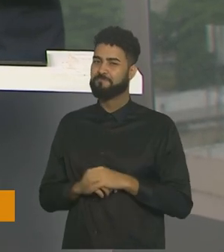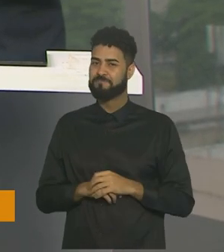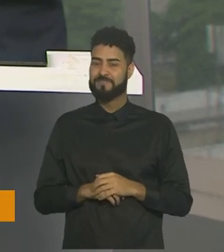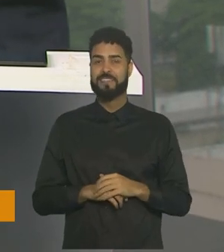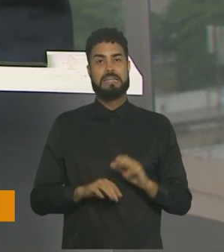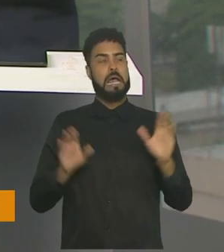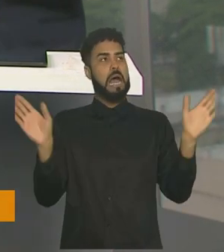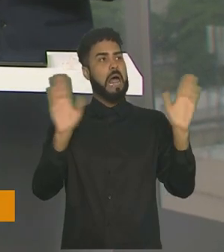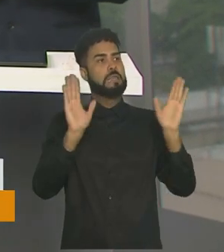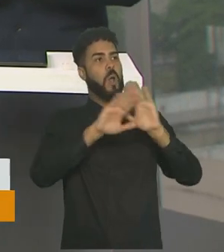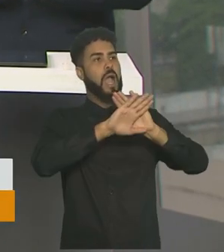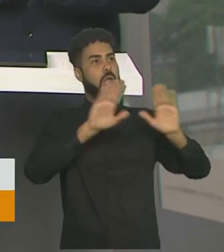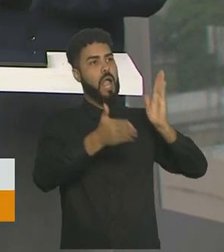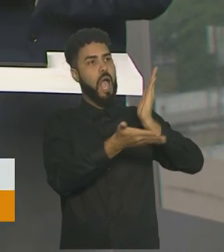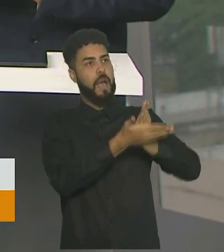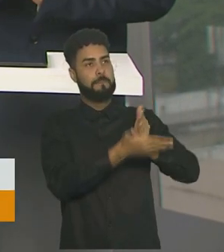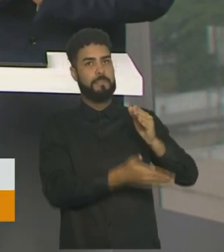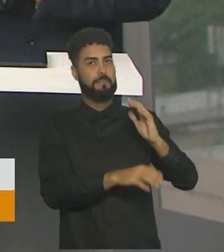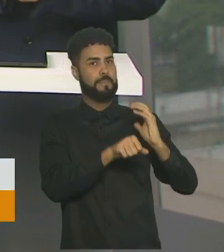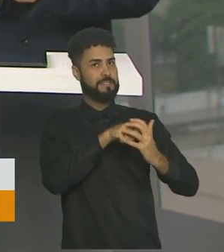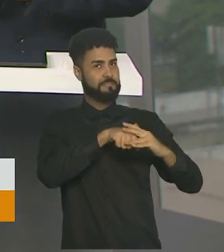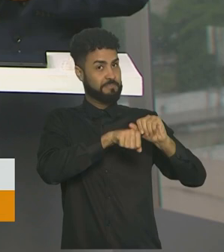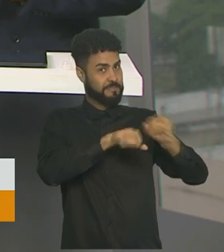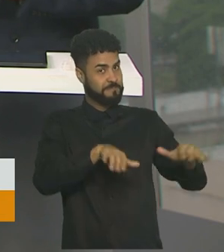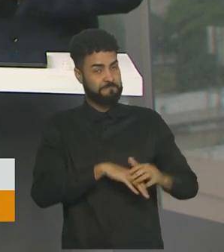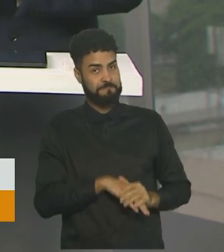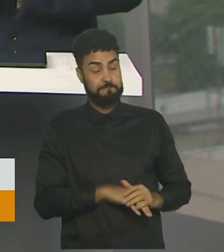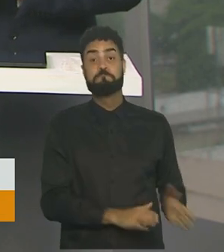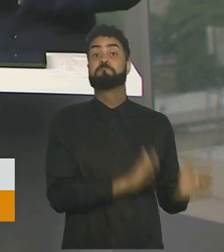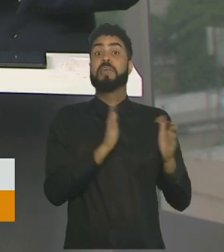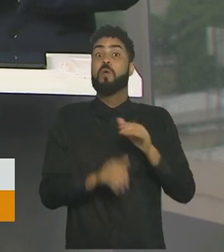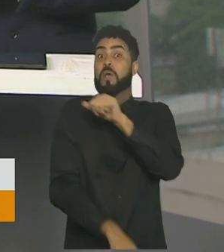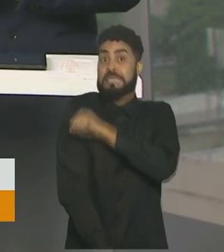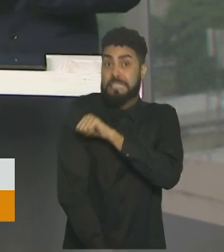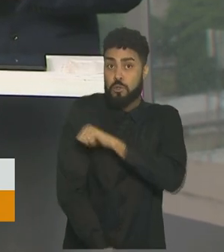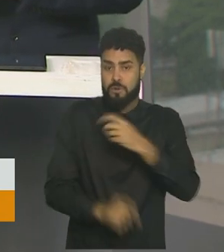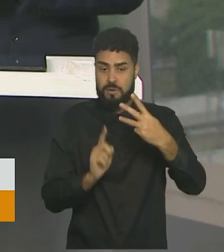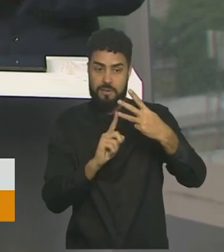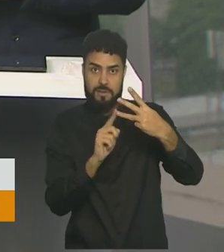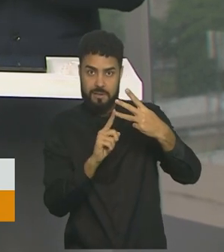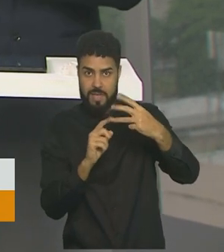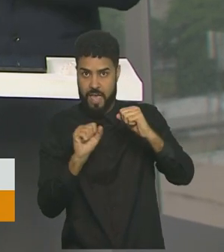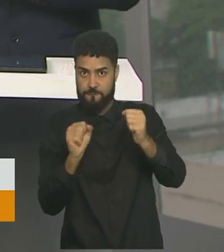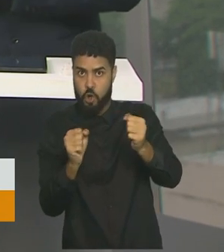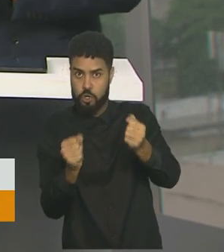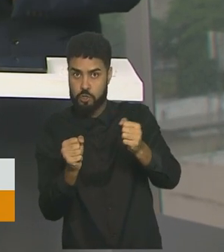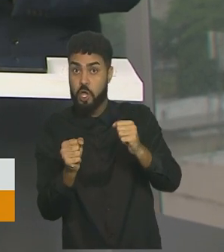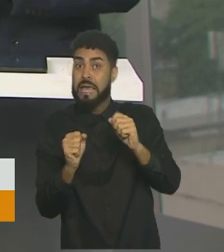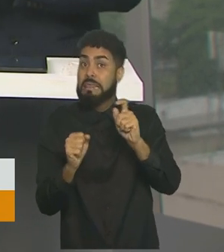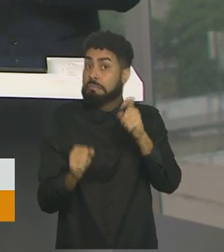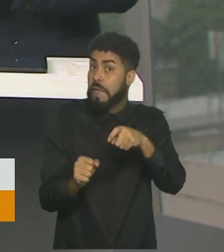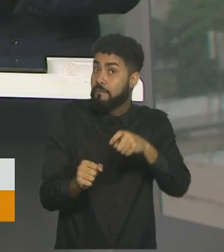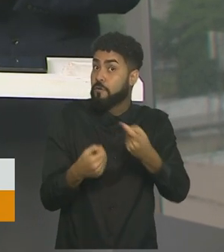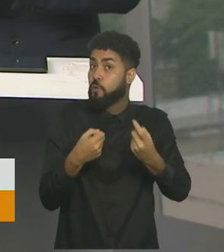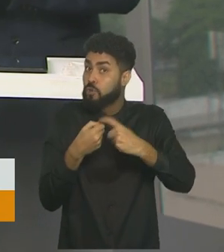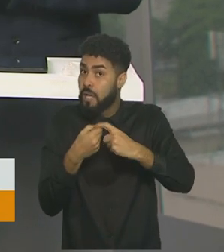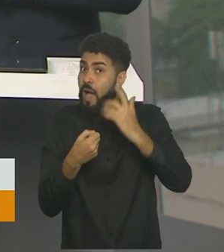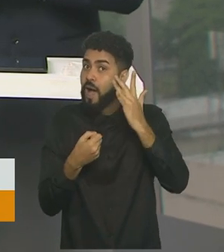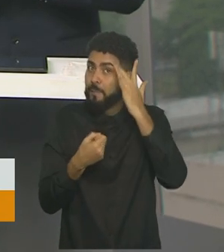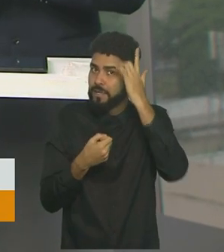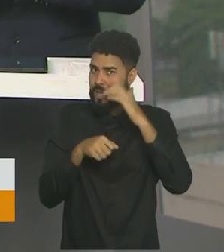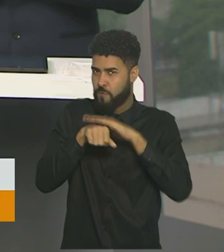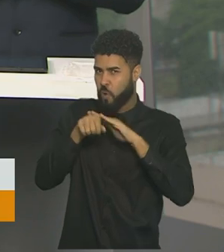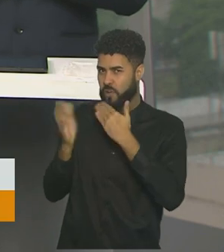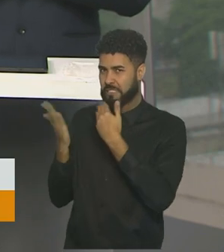gente dá adeus para essa pandemia. No Rio de Janeiro, a vacinação com doses de reforço deve voltar amanhã. Vamos falar com o